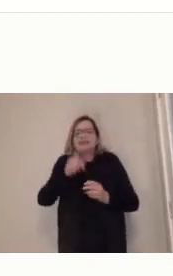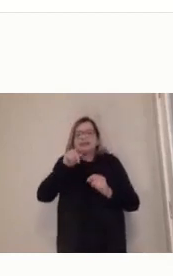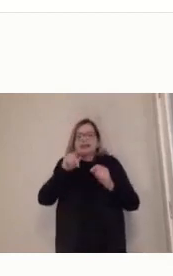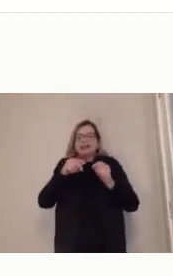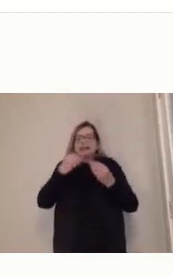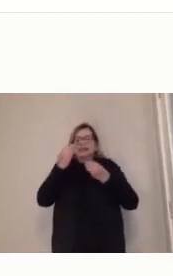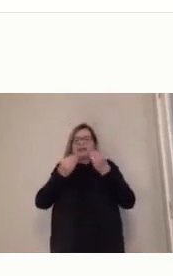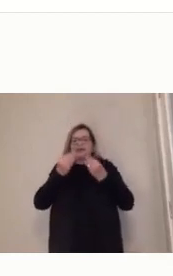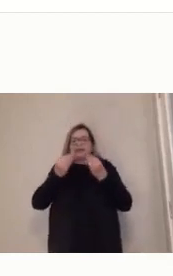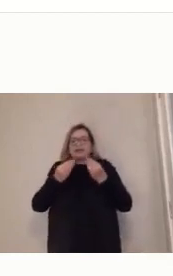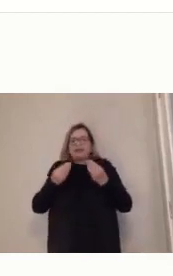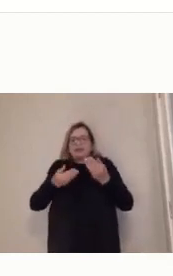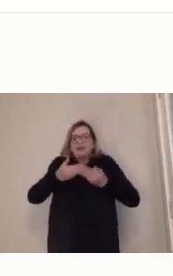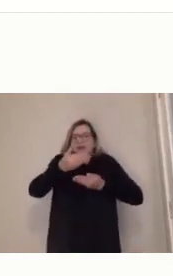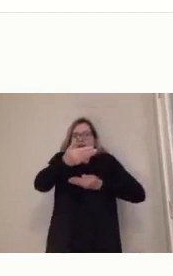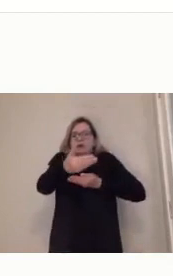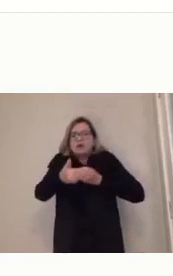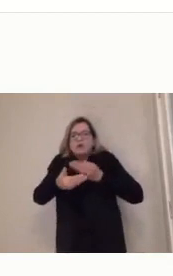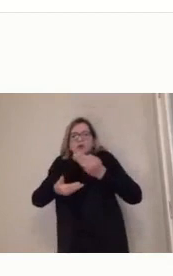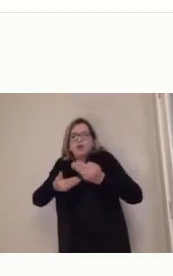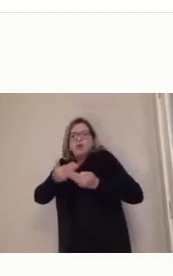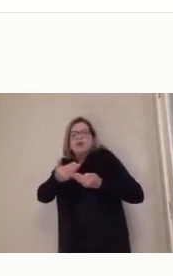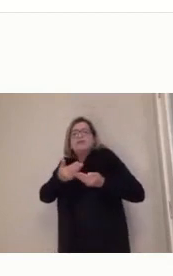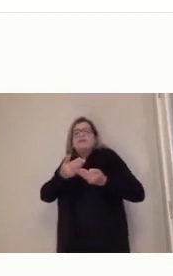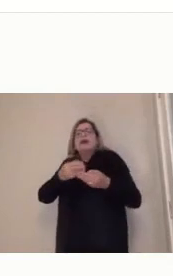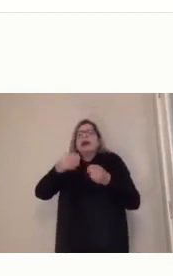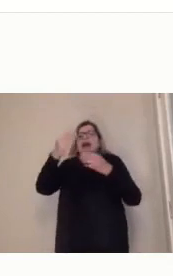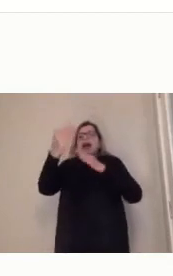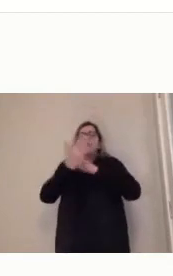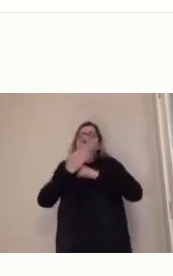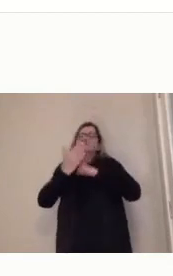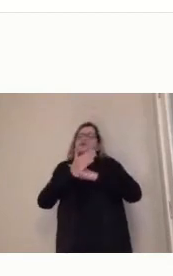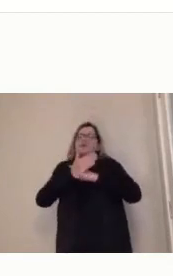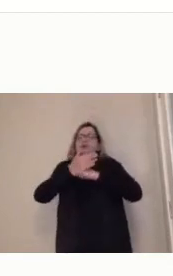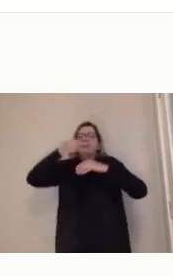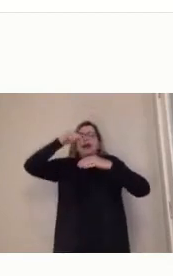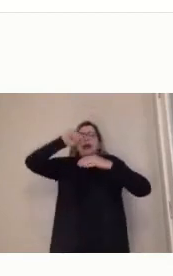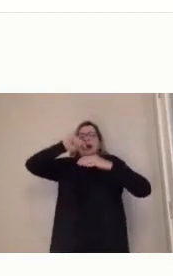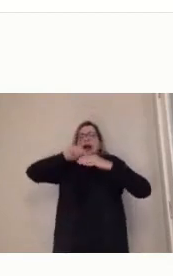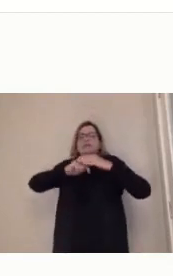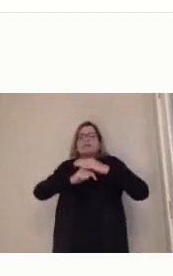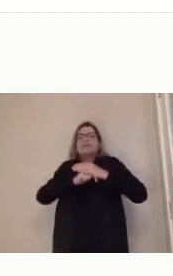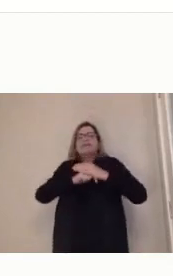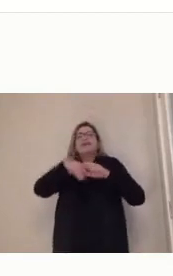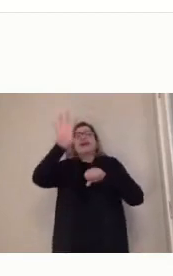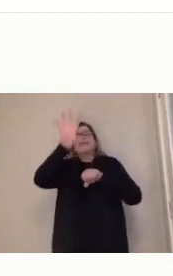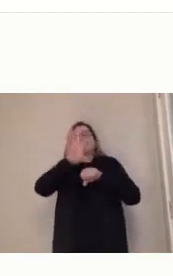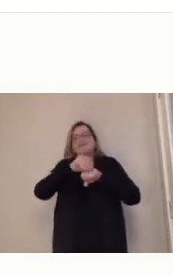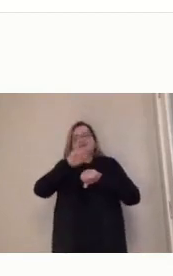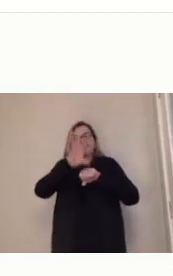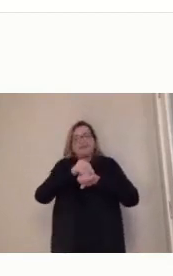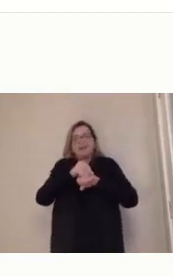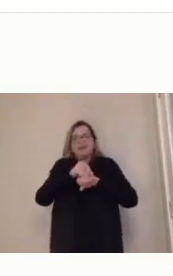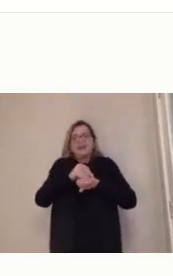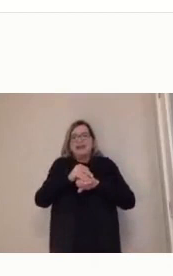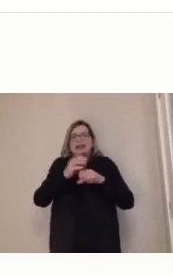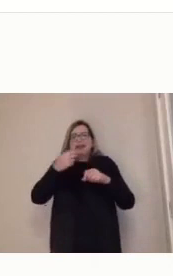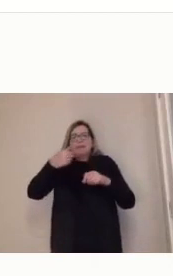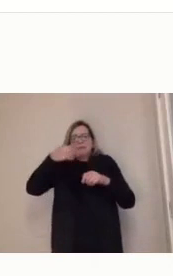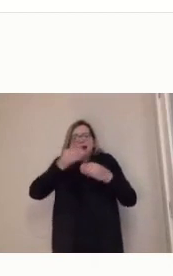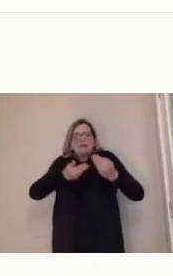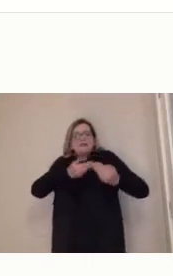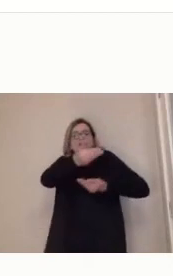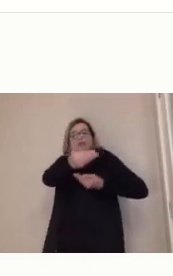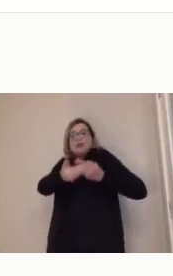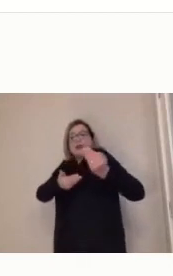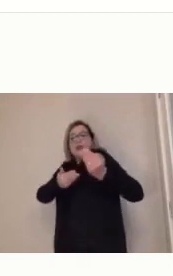muito a gente aprofundar o conhecimento. Quanto mais conexões eu consigo estabelecer, mais eu vou tendo uma